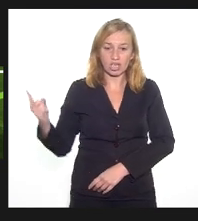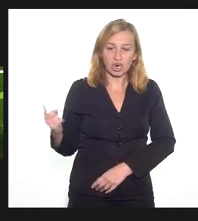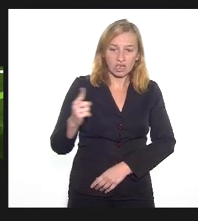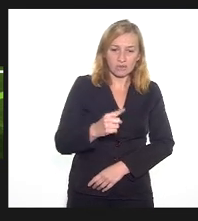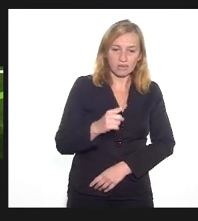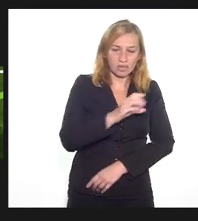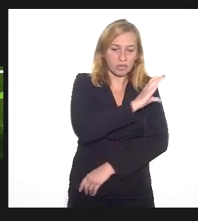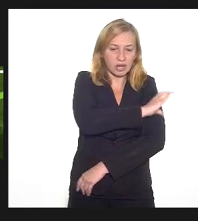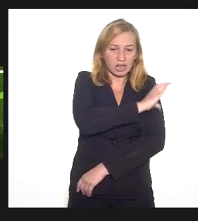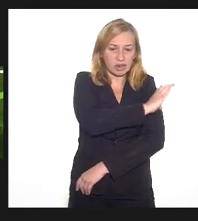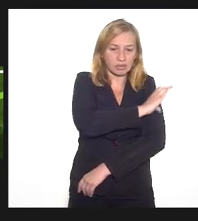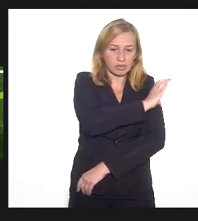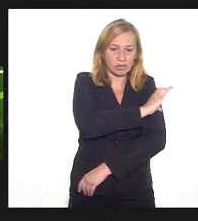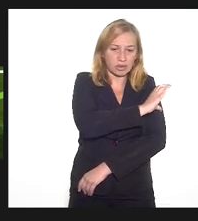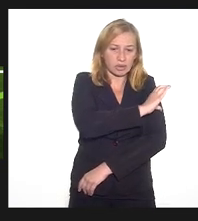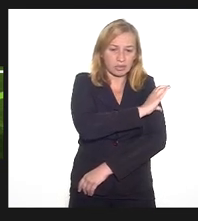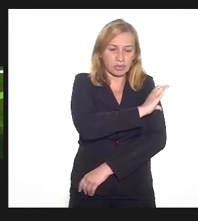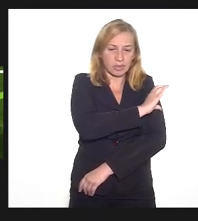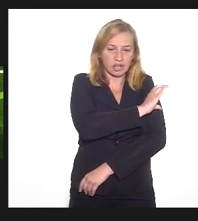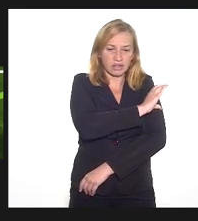poder fechar as umbandas aqui de Campos.